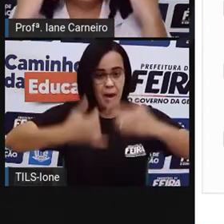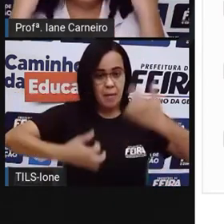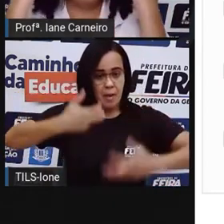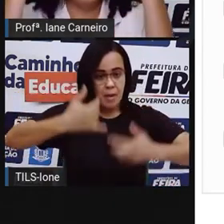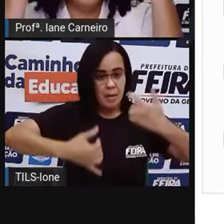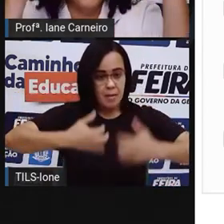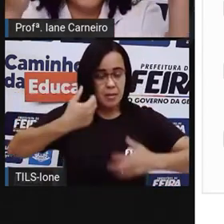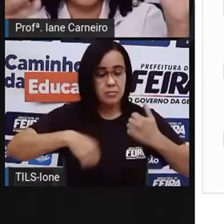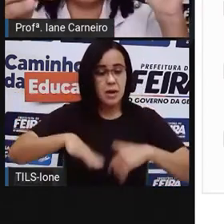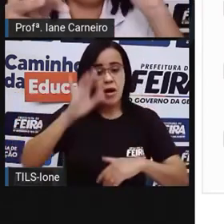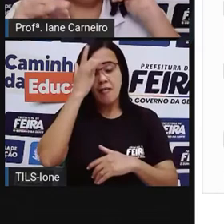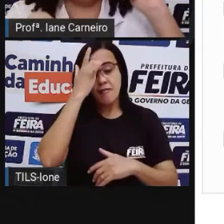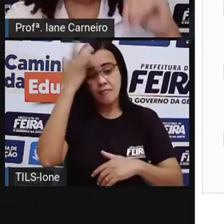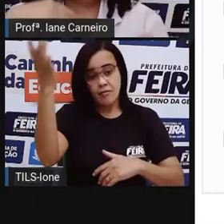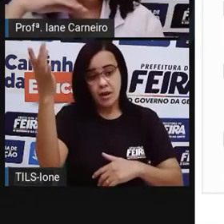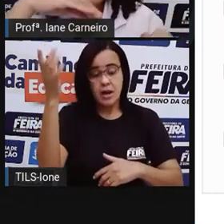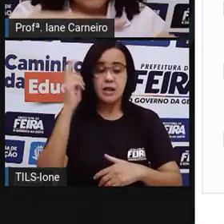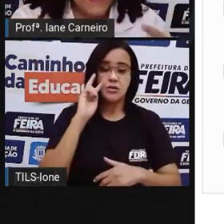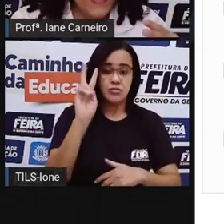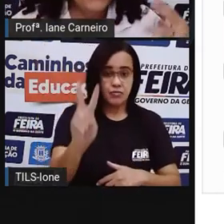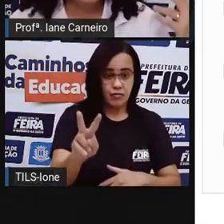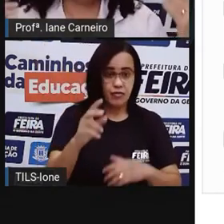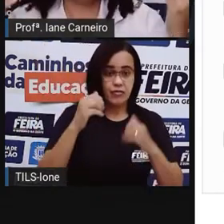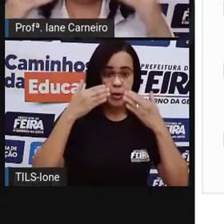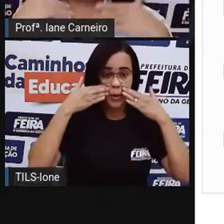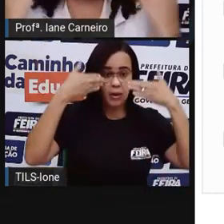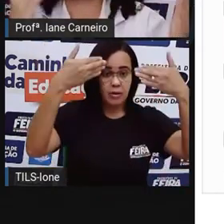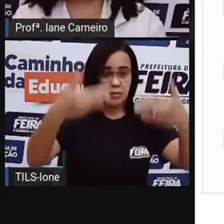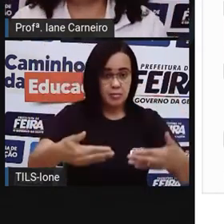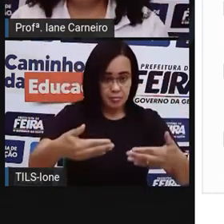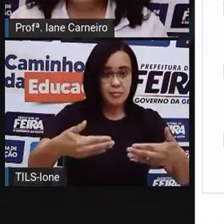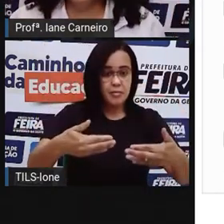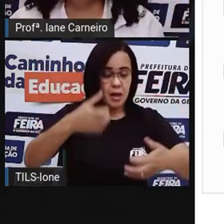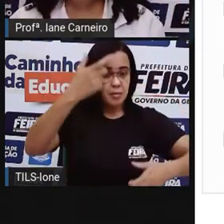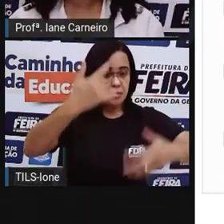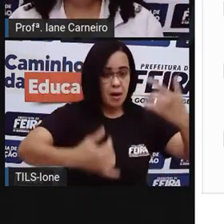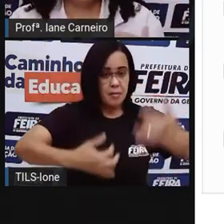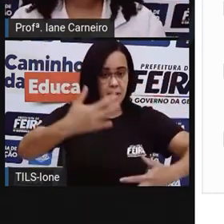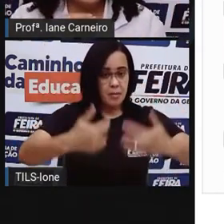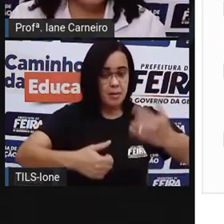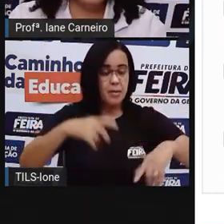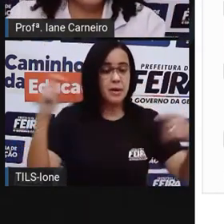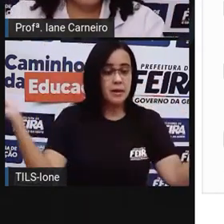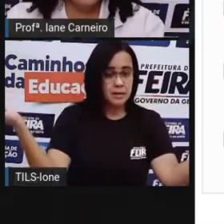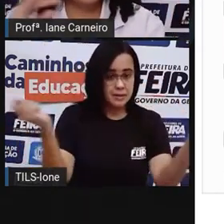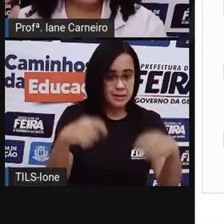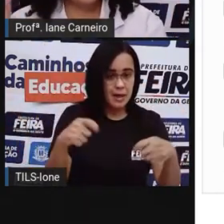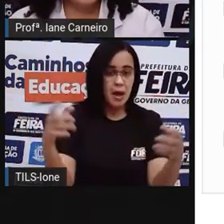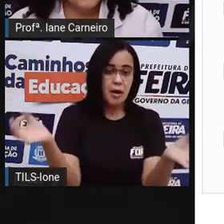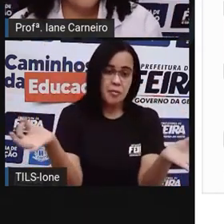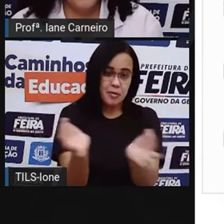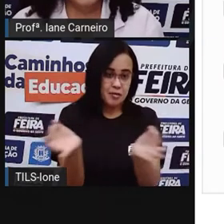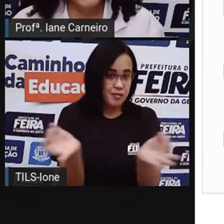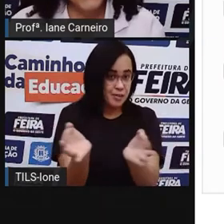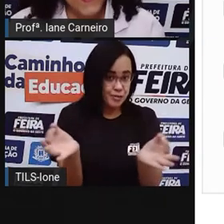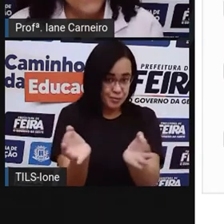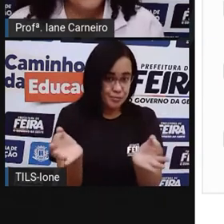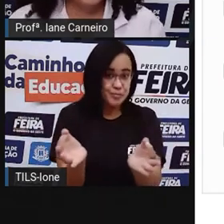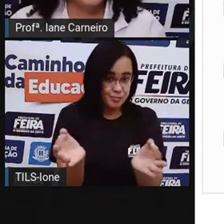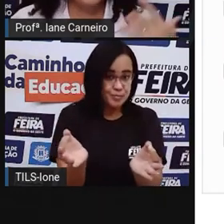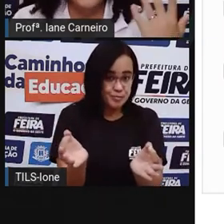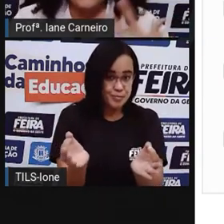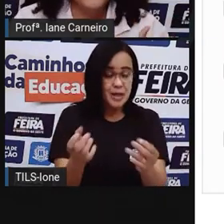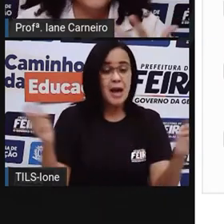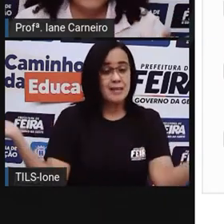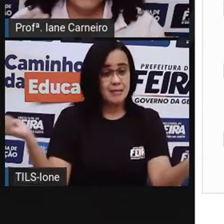fácil para a pessoa que está lá na frente explicar, né? E ela visualizar todo mundo. Então percebam, né, como a gente consegue organizar,